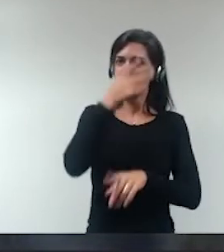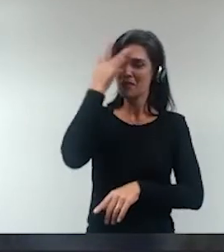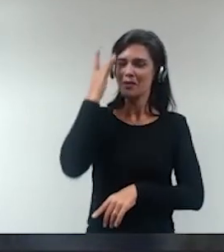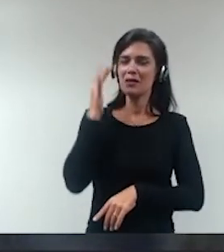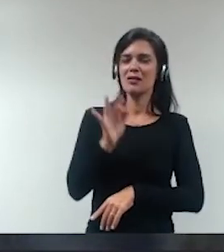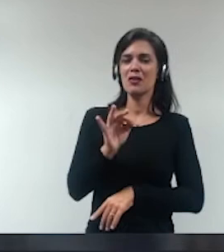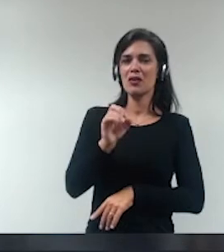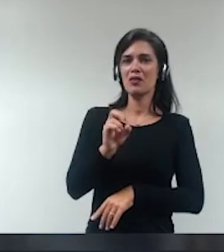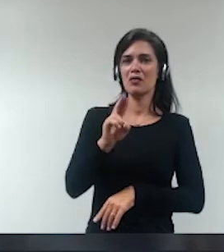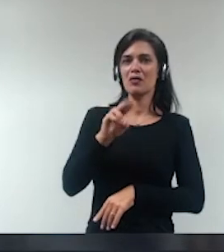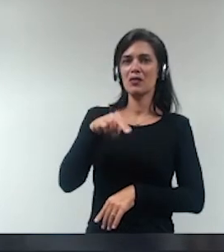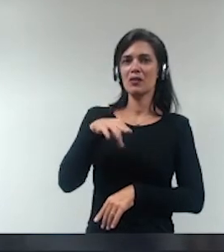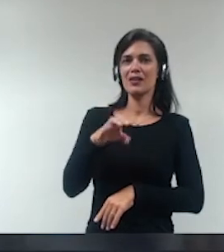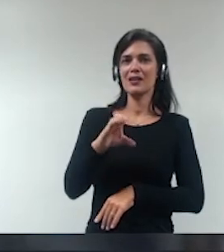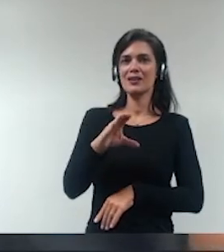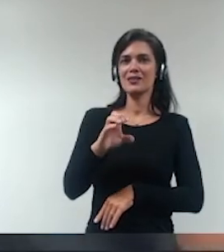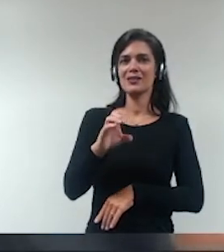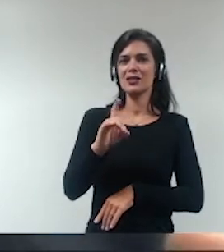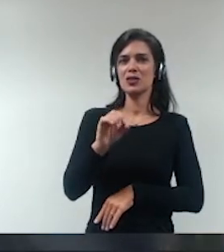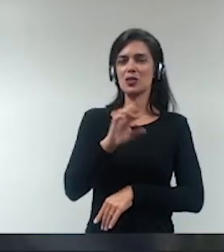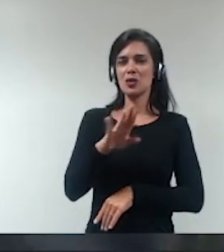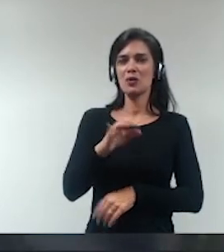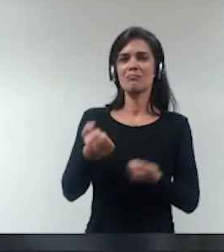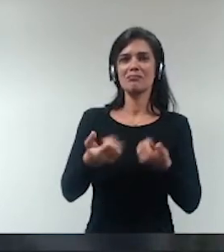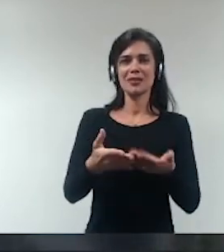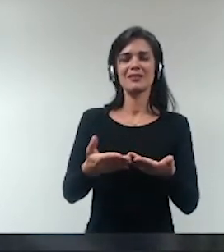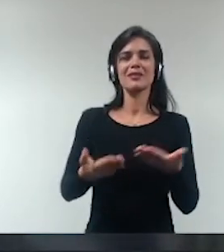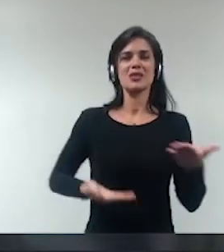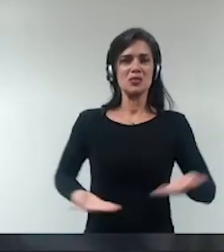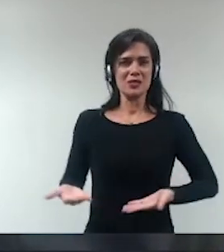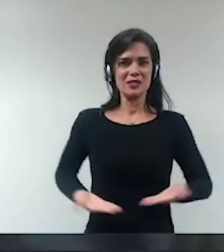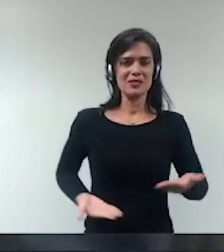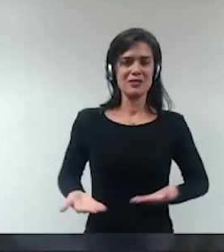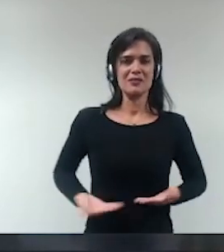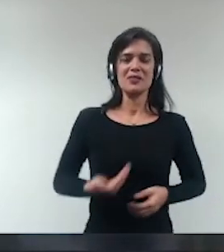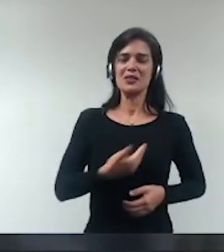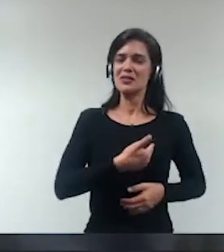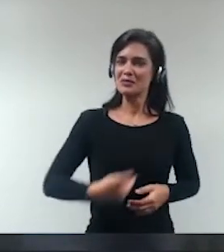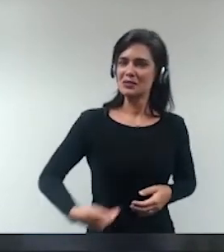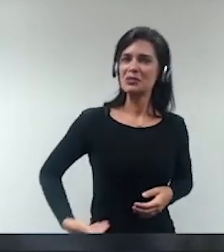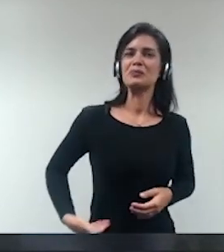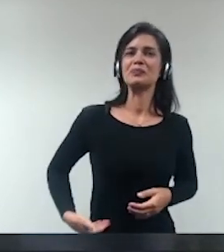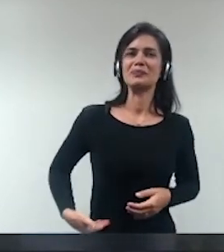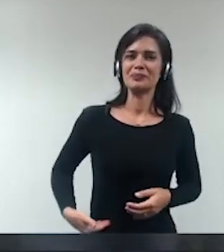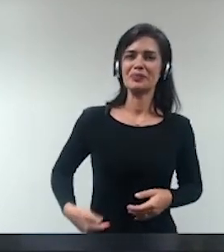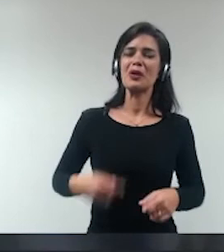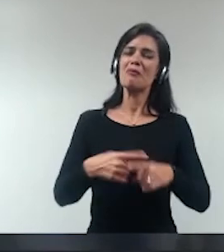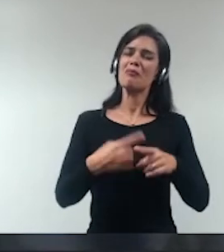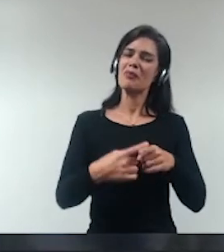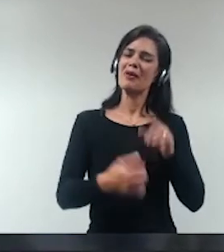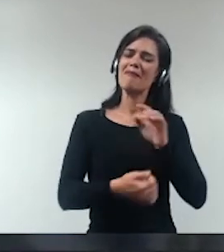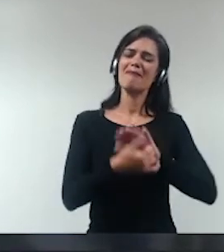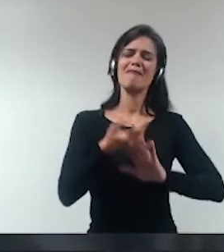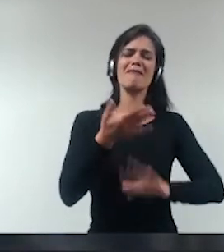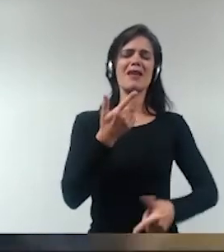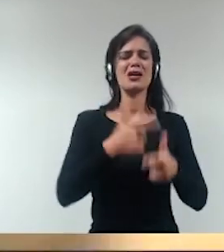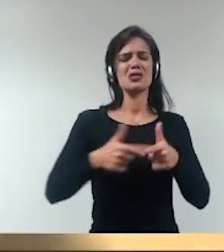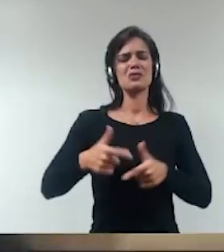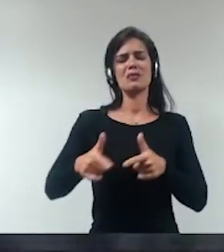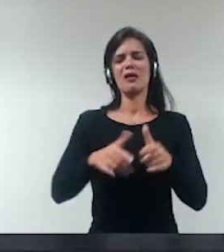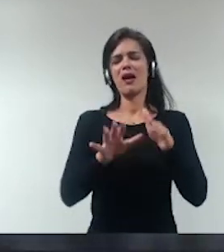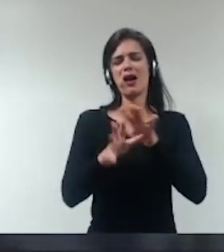do erário público fruto obviamente de muitos desvios muitos desnambos da